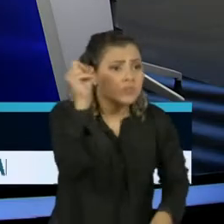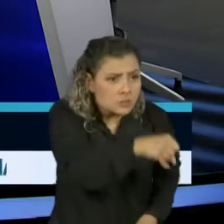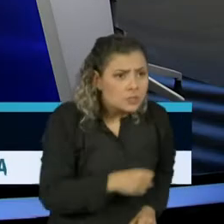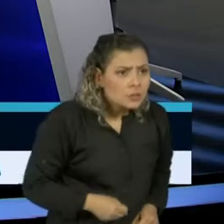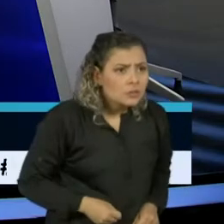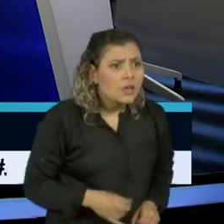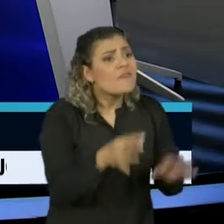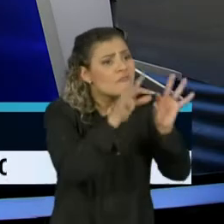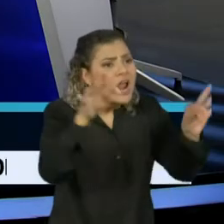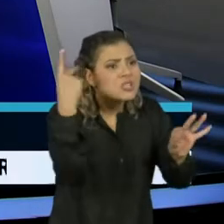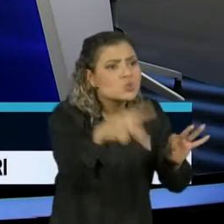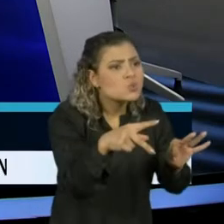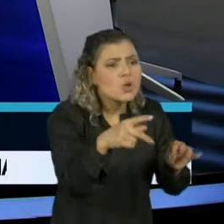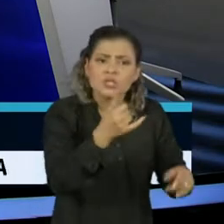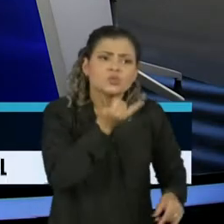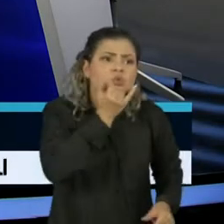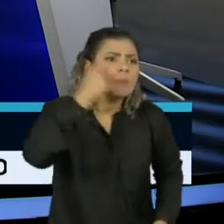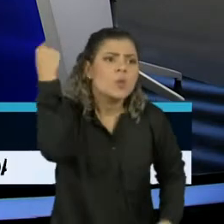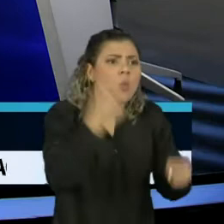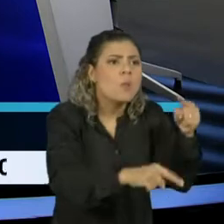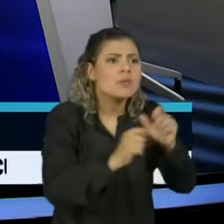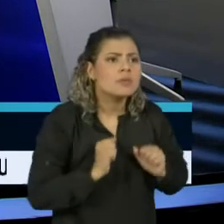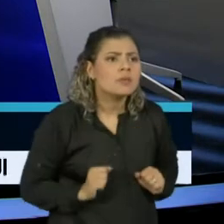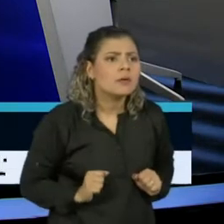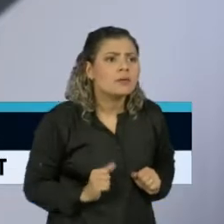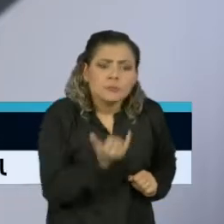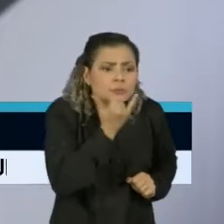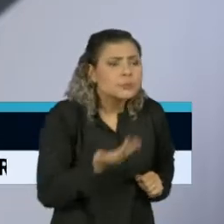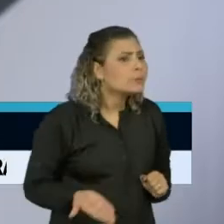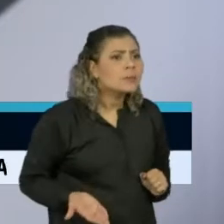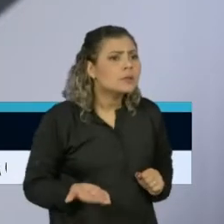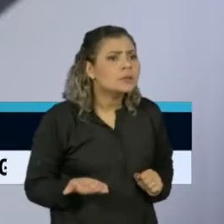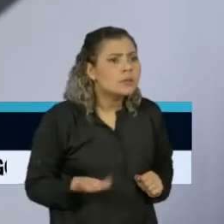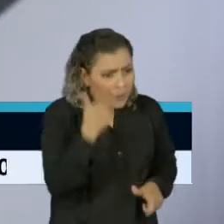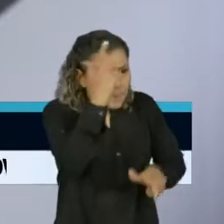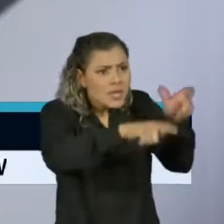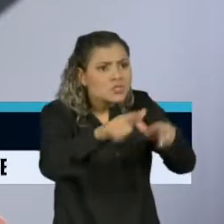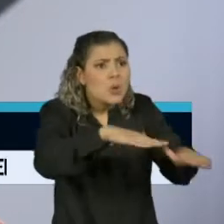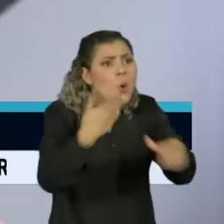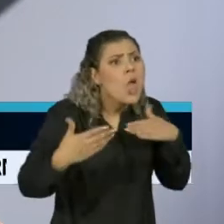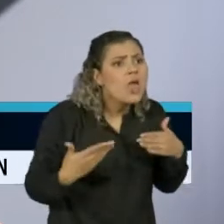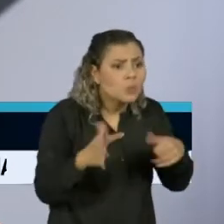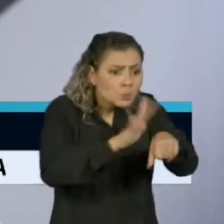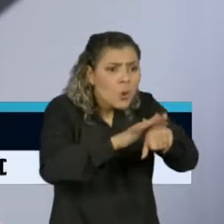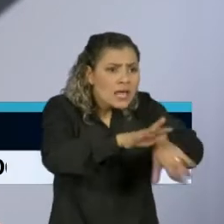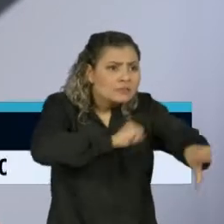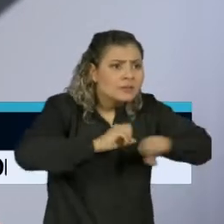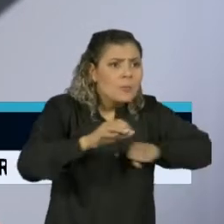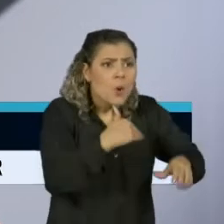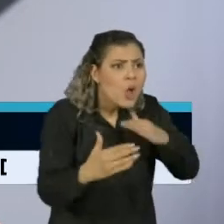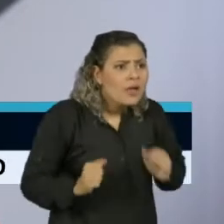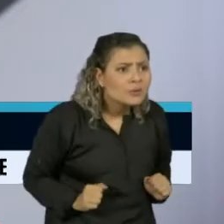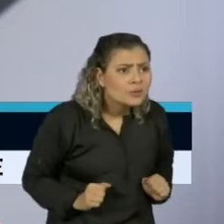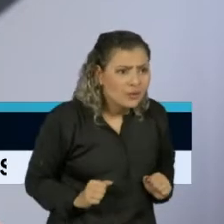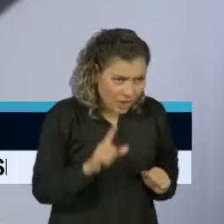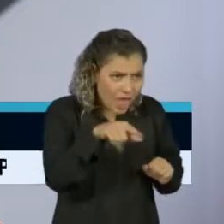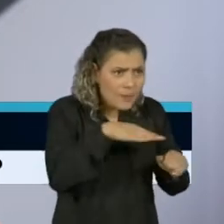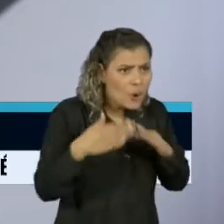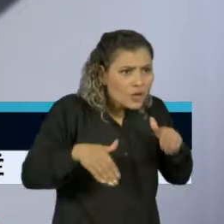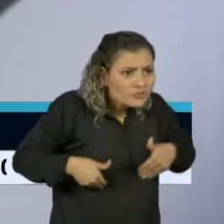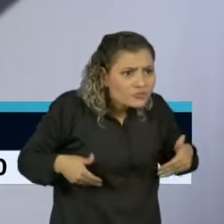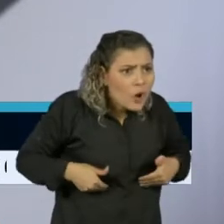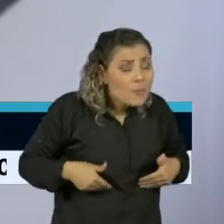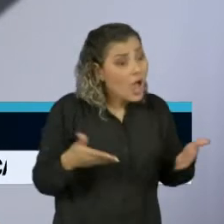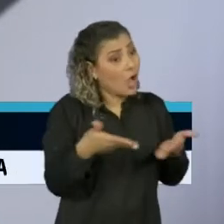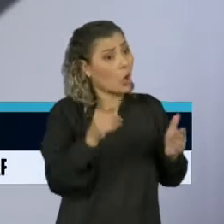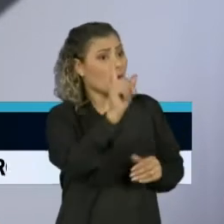frase é fora de contexto em todos os cenários. As pessoas estão morrendo de doença, não estão morrendo de fome, pelo menos